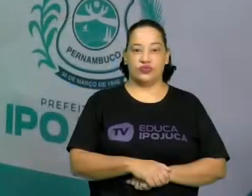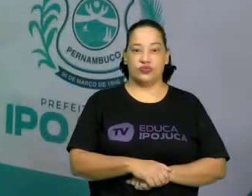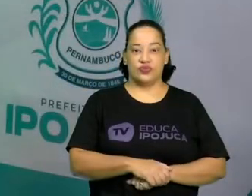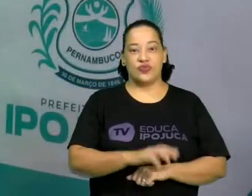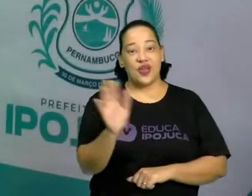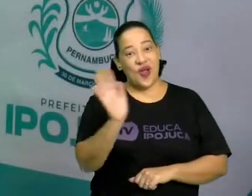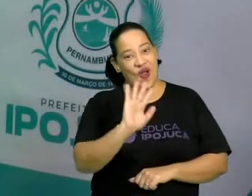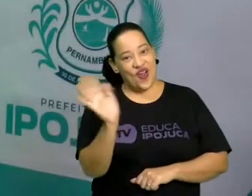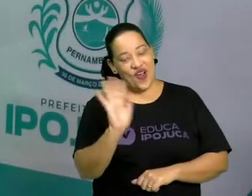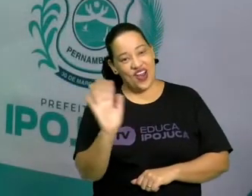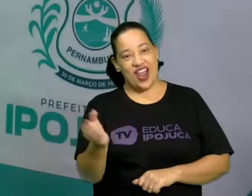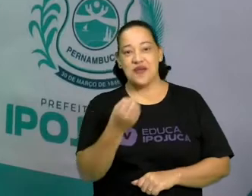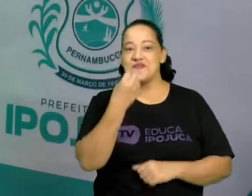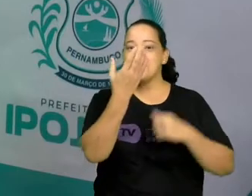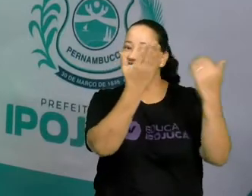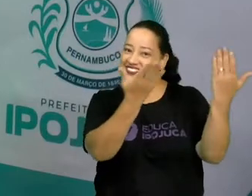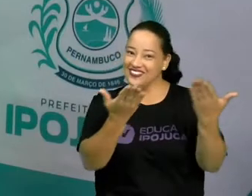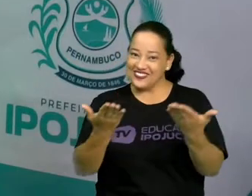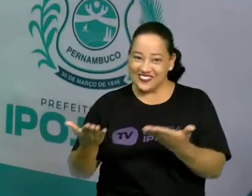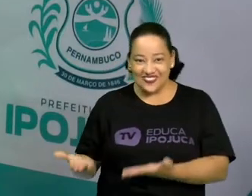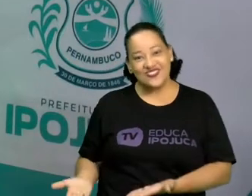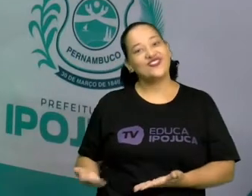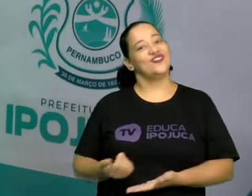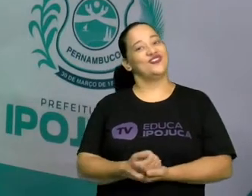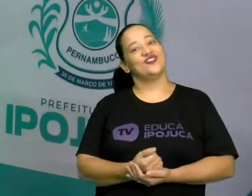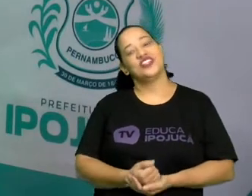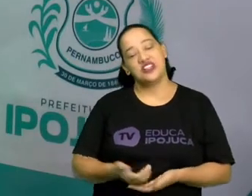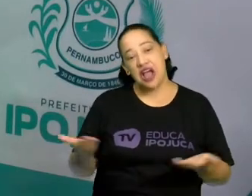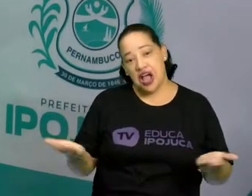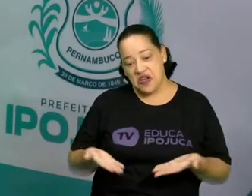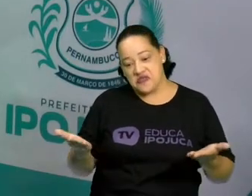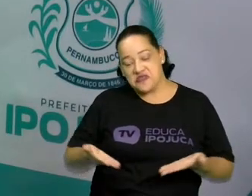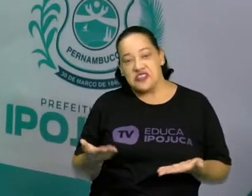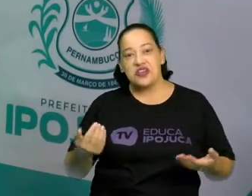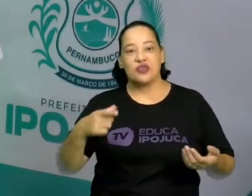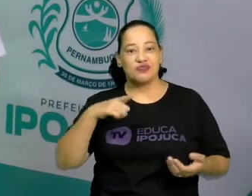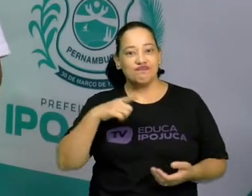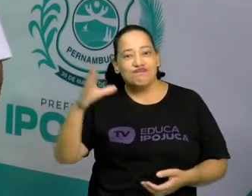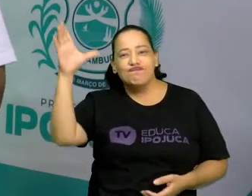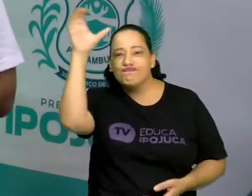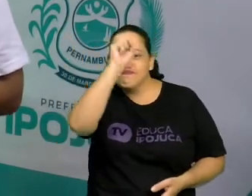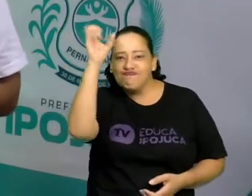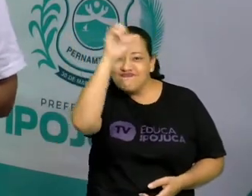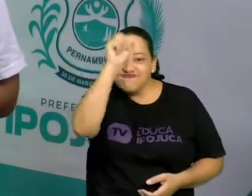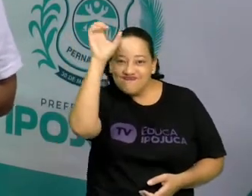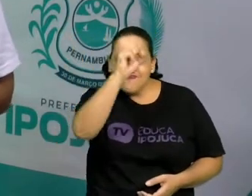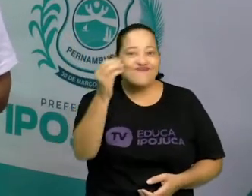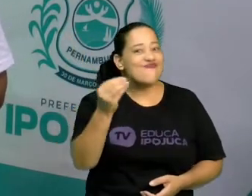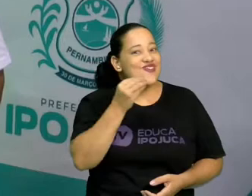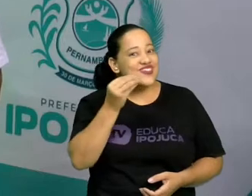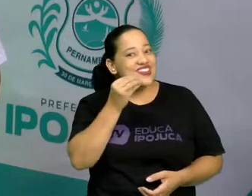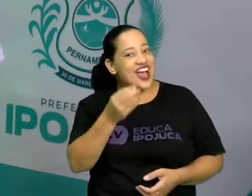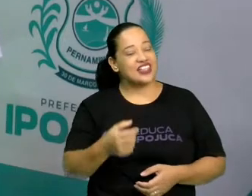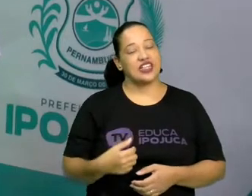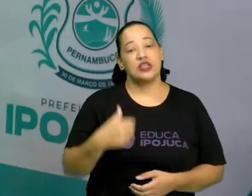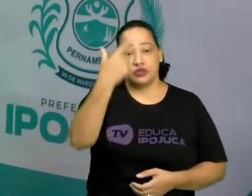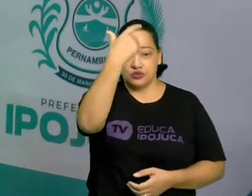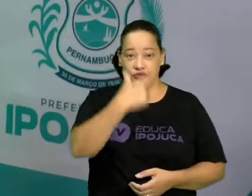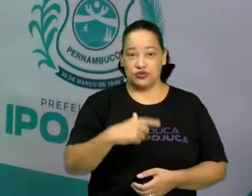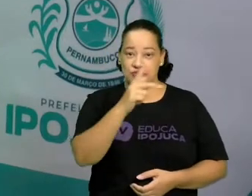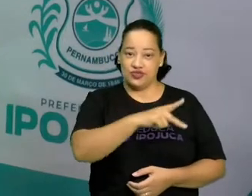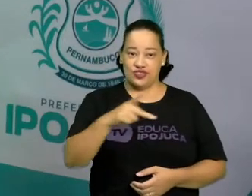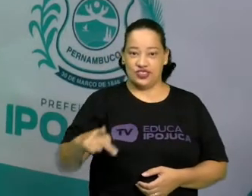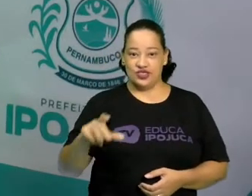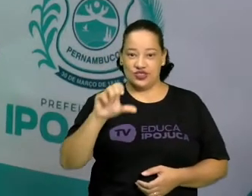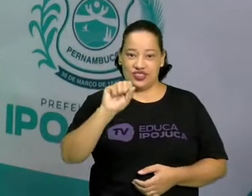Olá, sejam bem-vindos a mais uma incrível oportunidade de aprendizagem. Eu sou a professora Sandra Lopes e estou